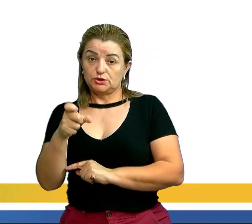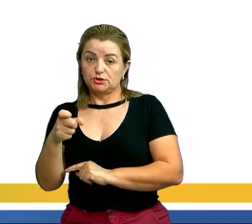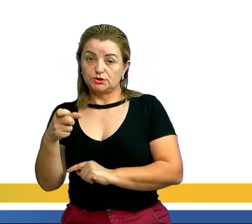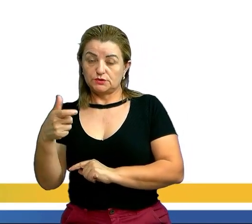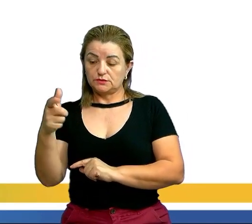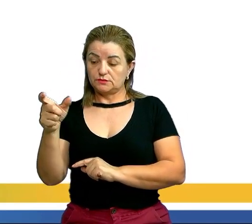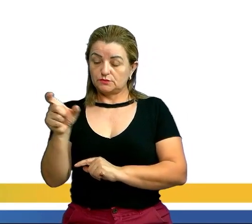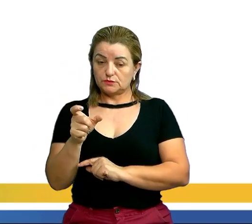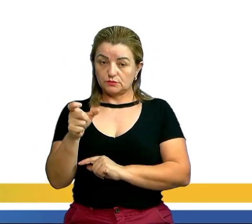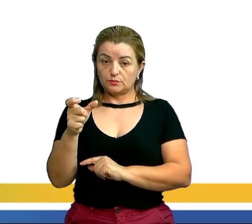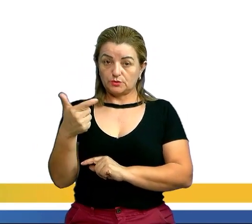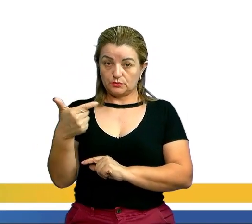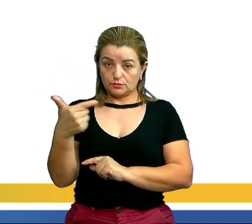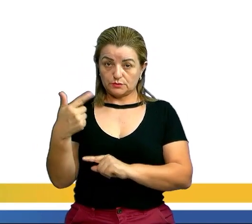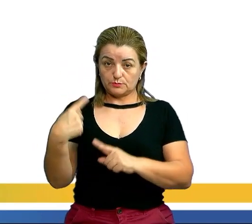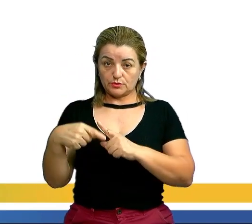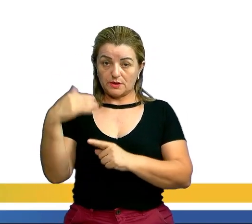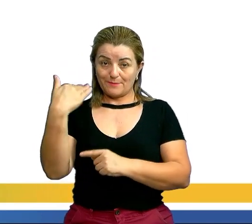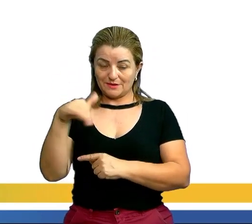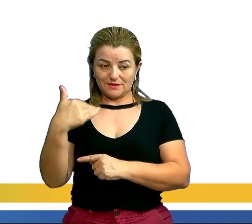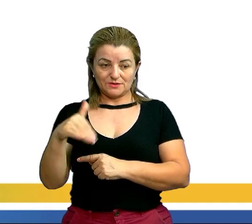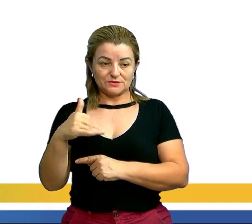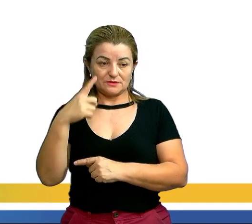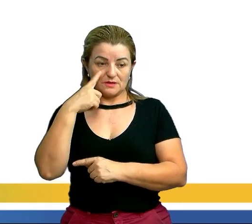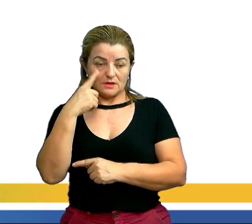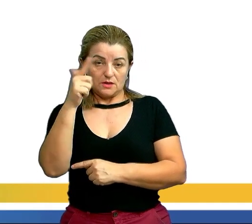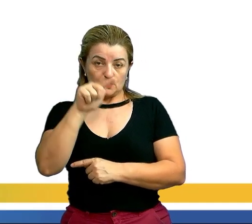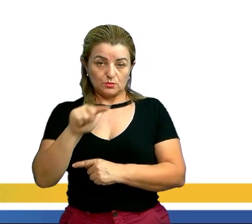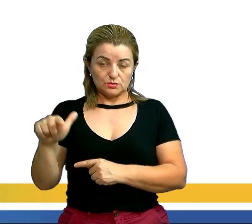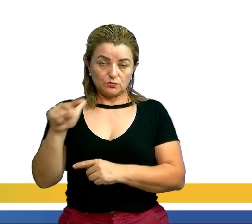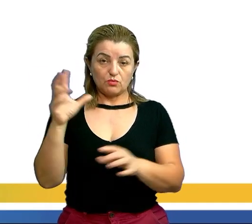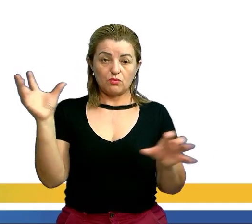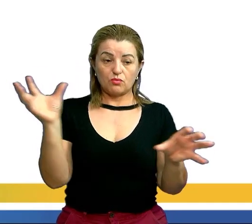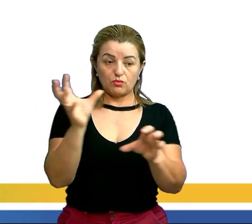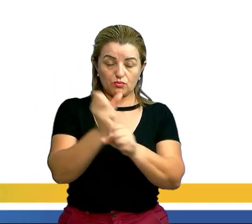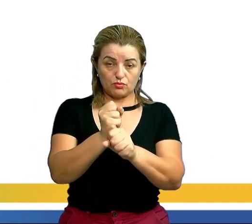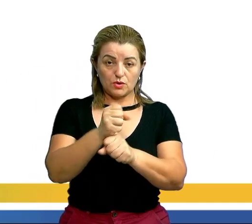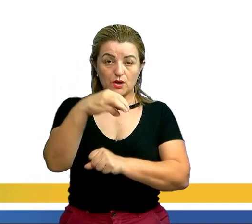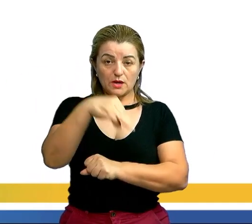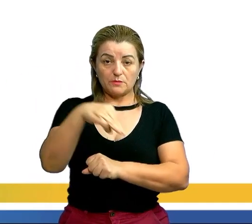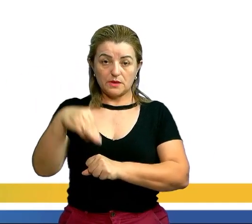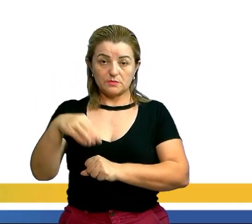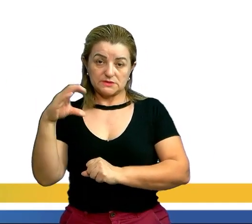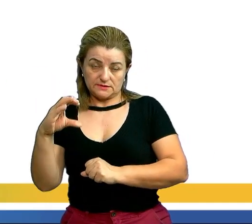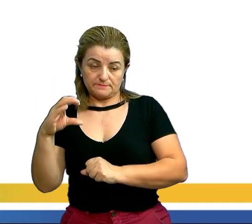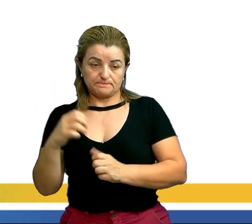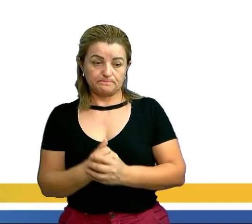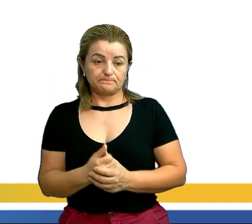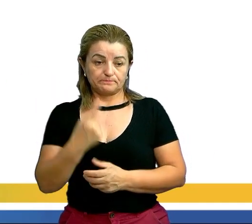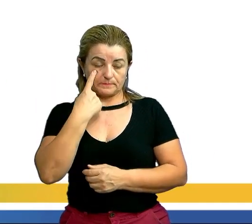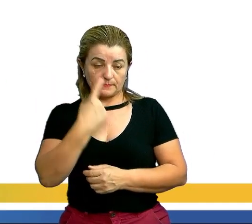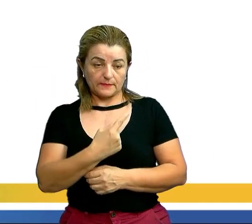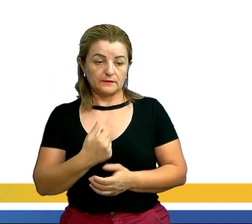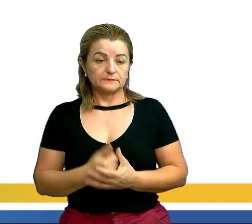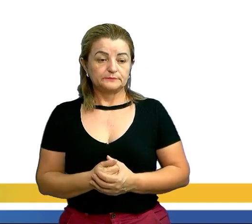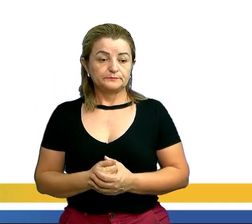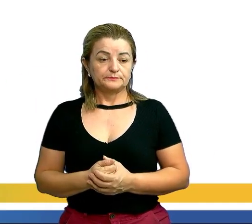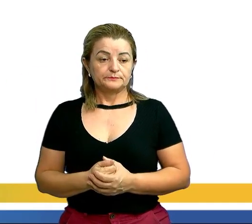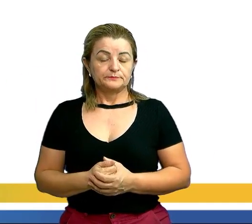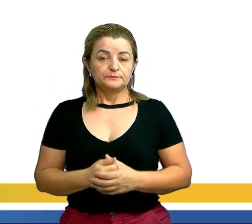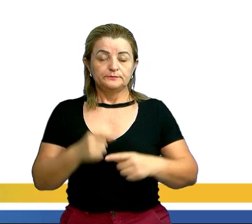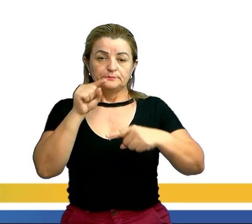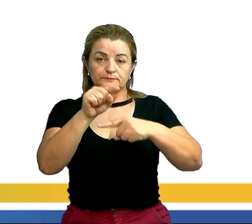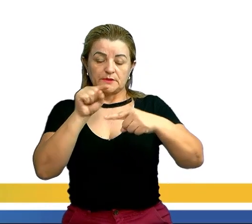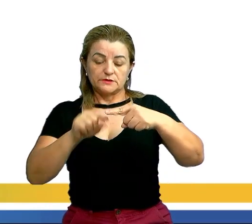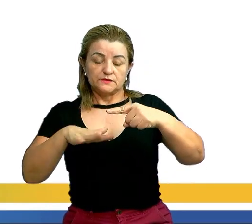Mais 1.200 me dá o valor do salário. Novamente, eu sou obrigado a calcular o MMC aqui, pessoal. Então, divide